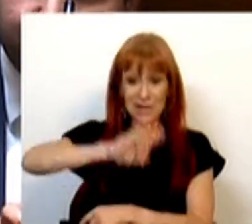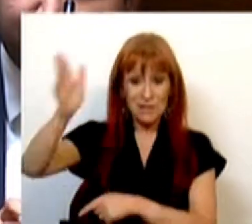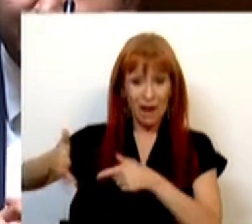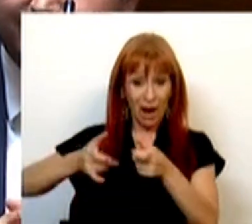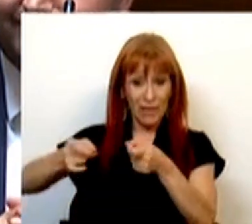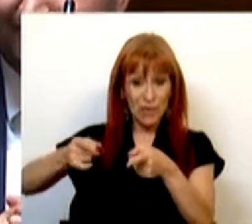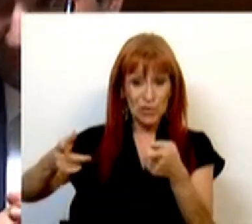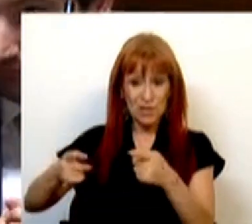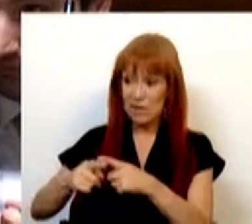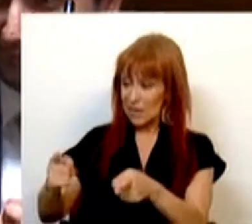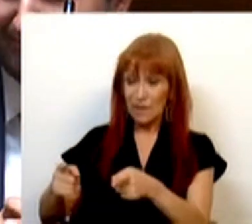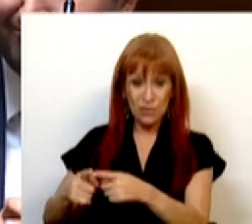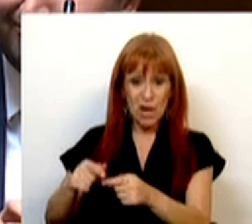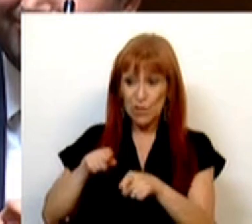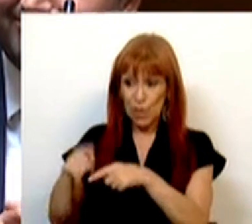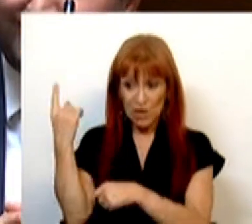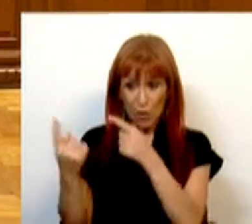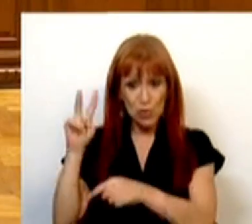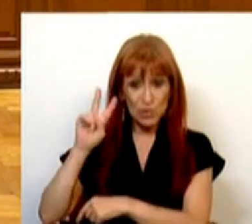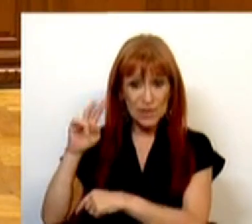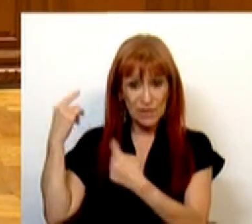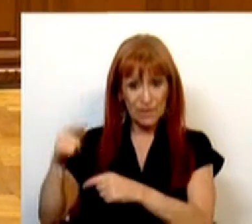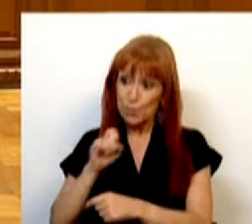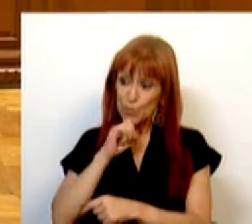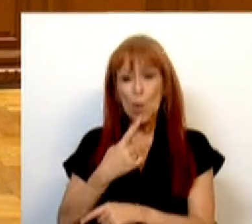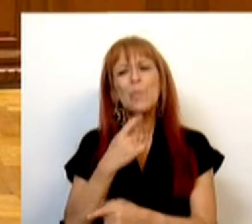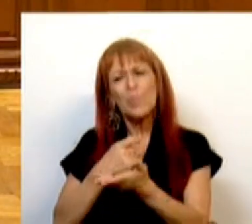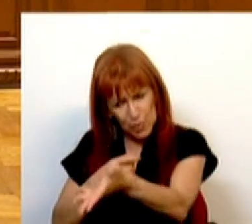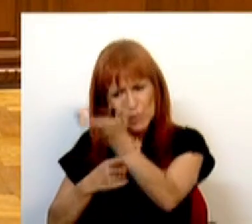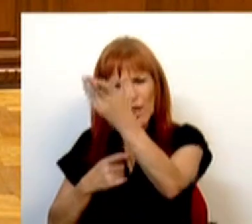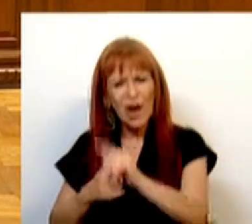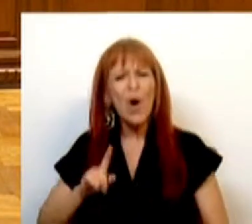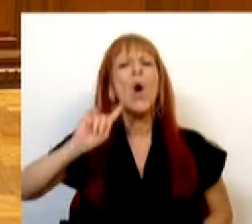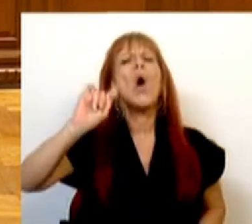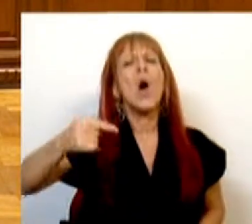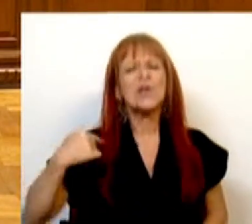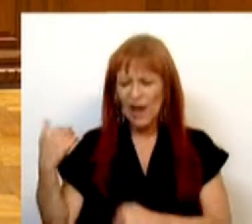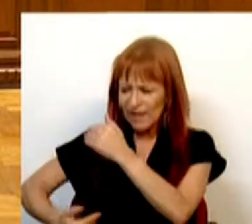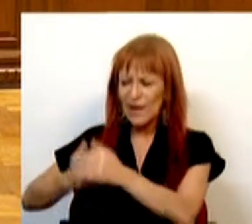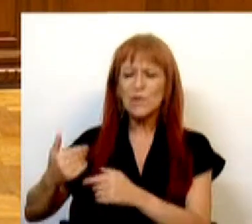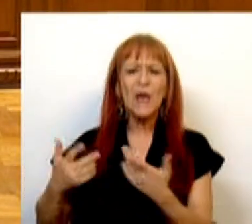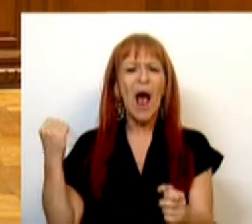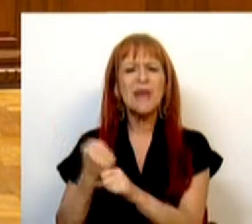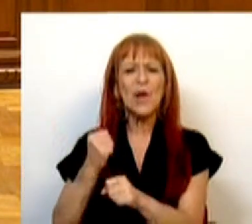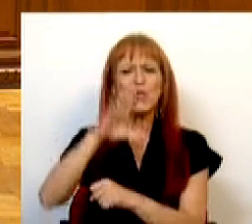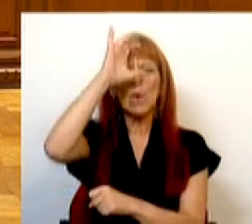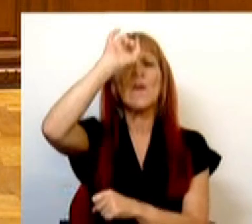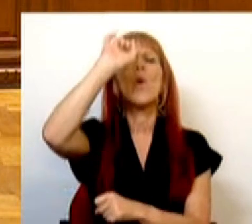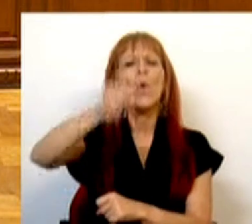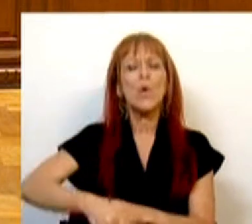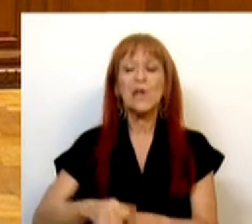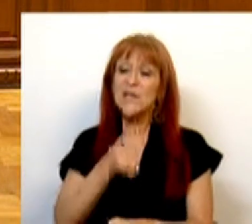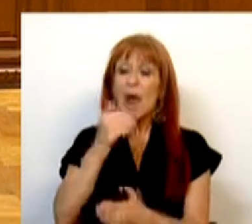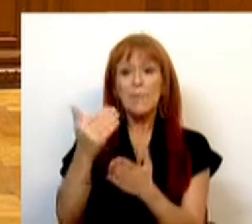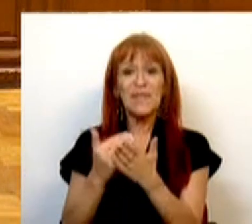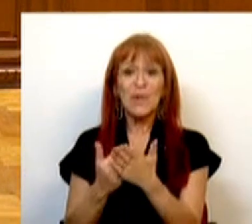Estrela, tiveram alguns deputados do PSD que podiam ter perguntado aquilo que tem sido a ação do Governo nas